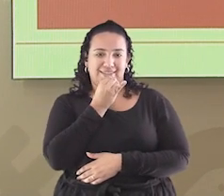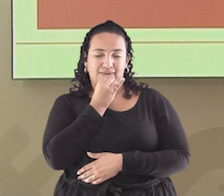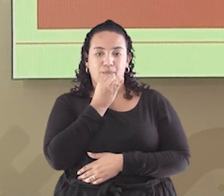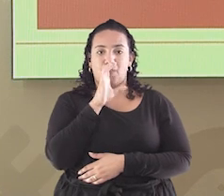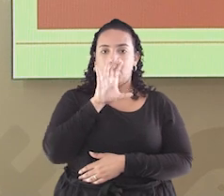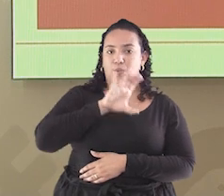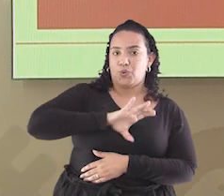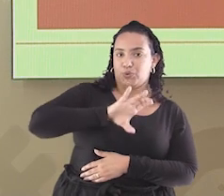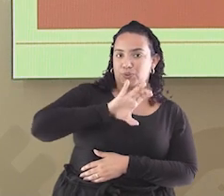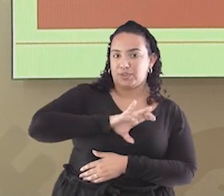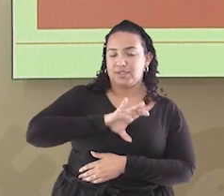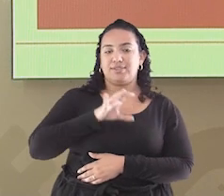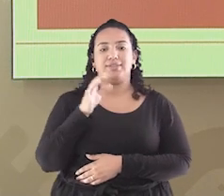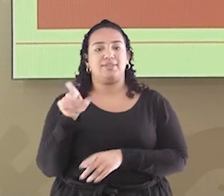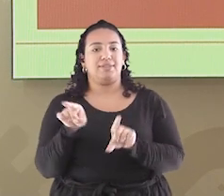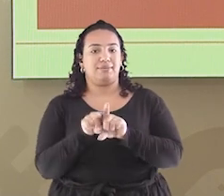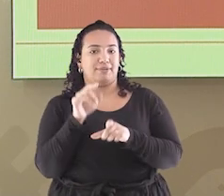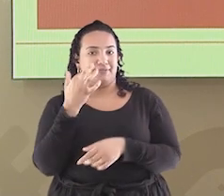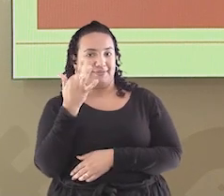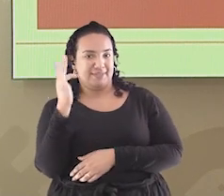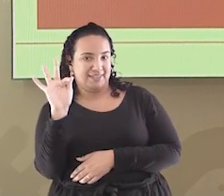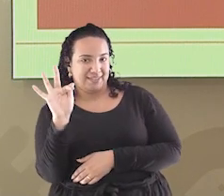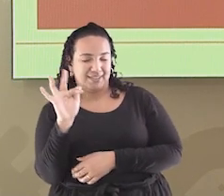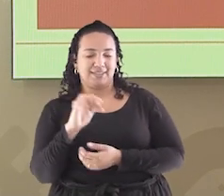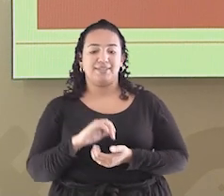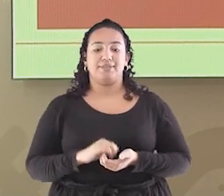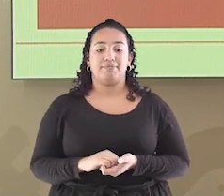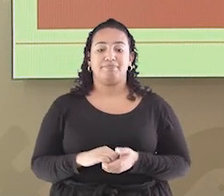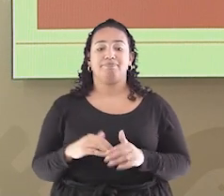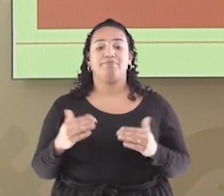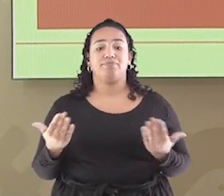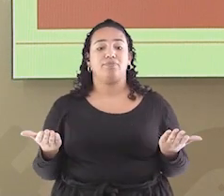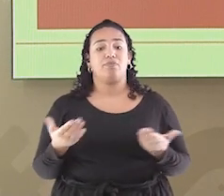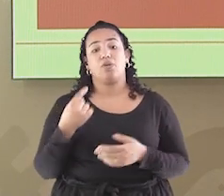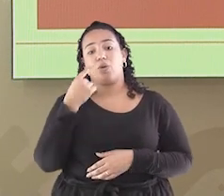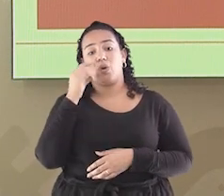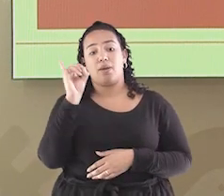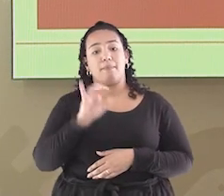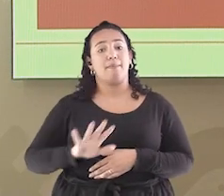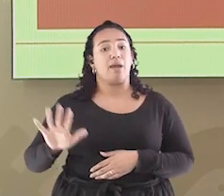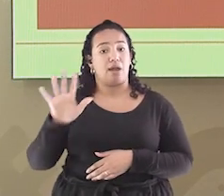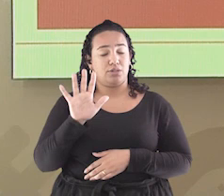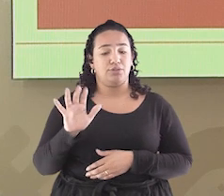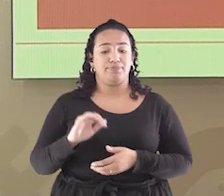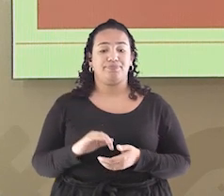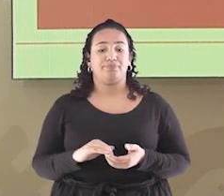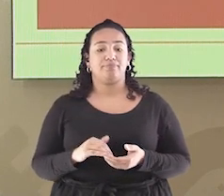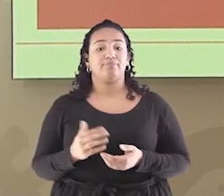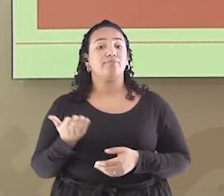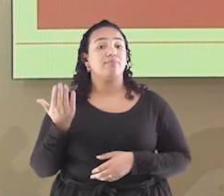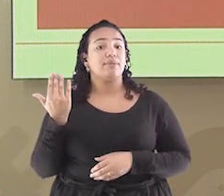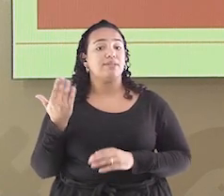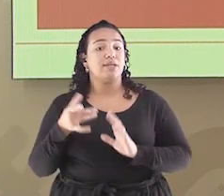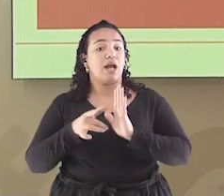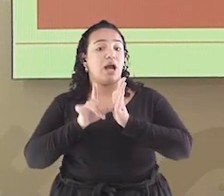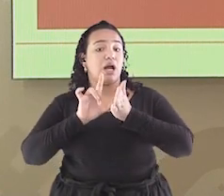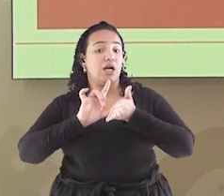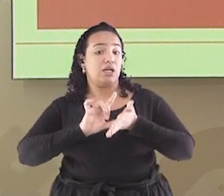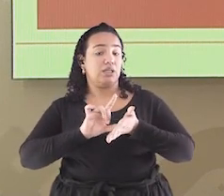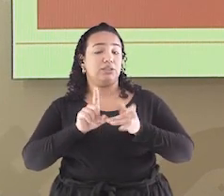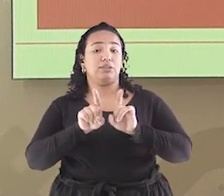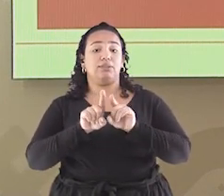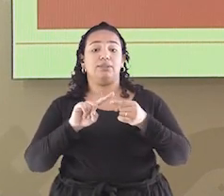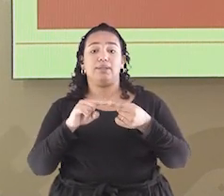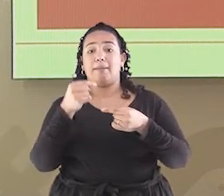de dialeto germânico com latim. Então, aqui o que nós podemos ver também, como era o comércio antes e como ele ficou